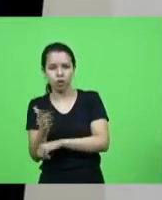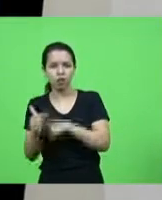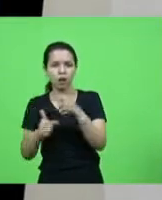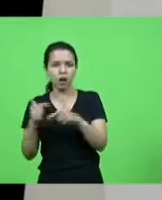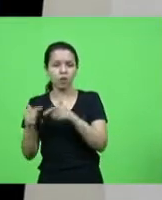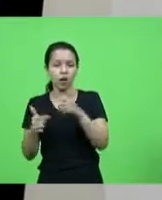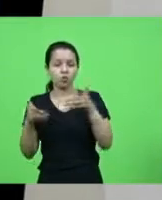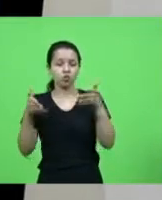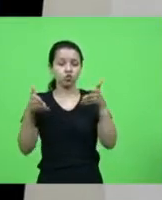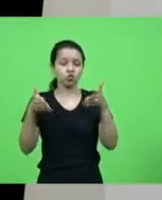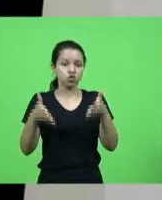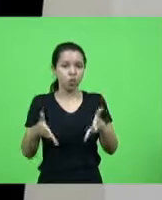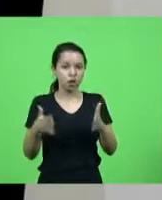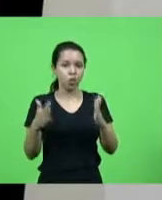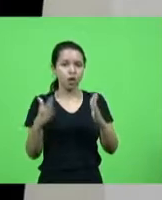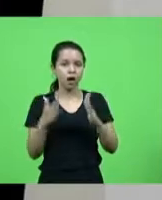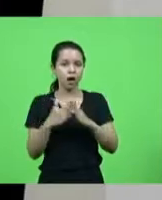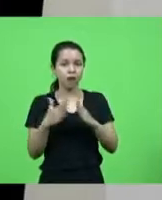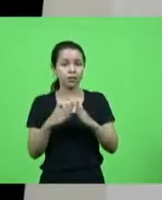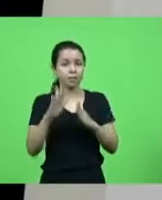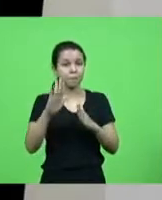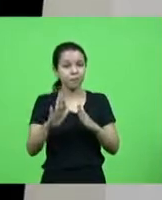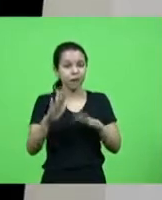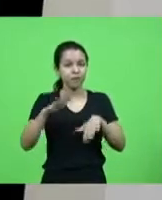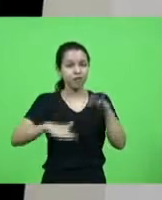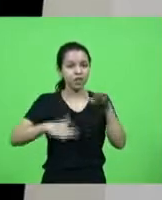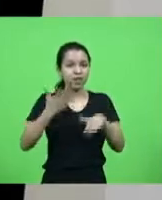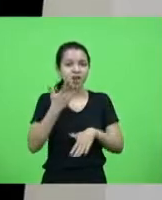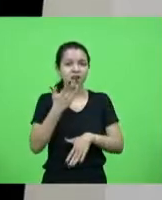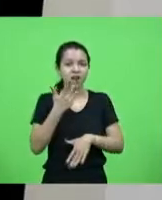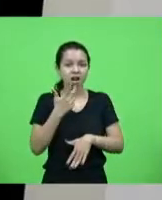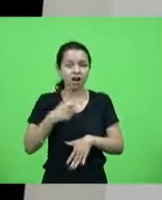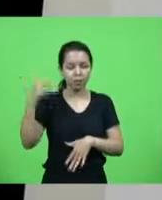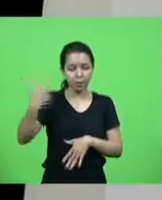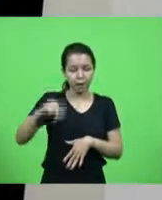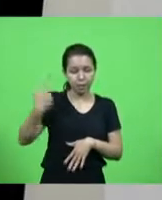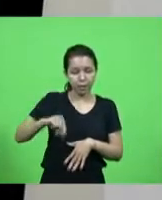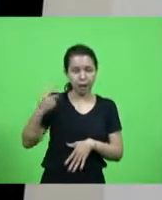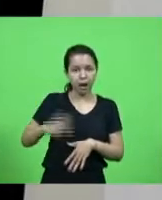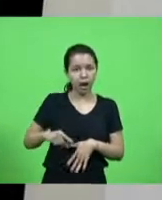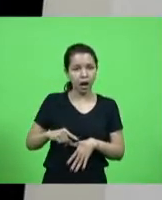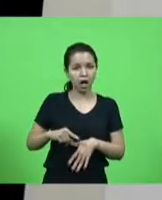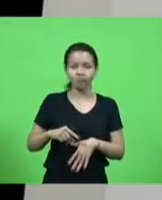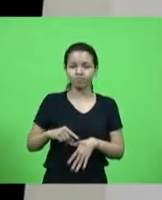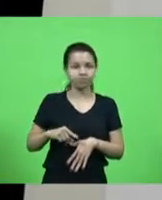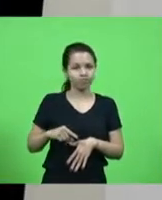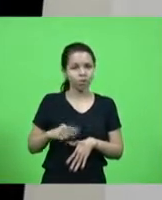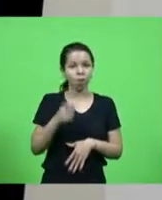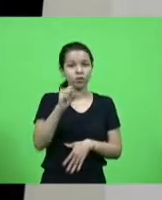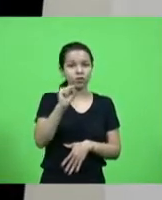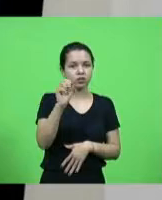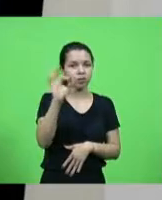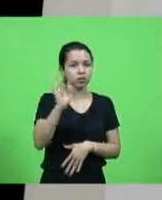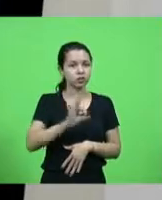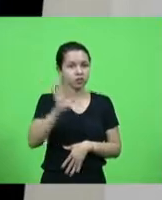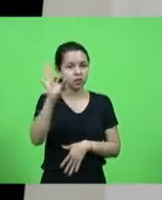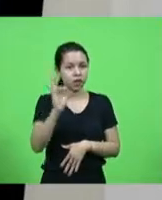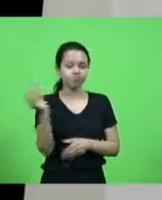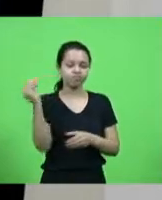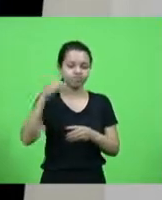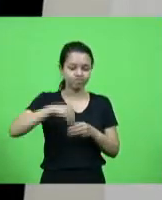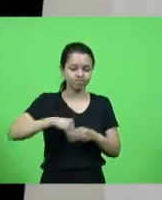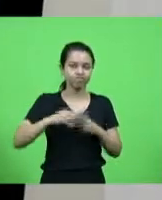só que uma criança que as vezes sofre agressão não pode dizer o mesmo foram 80% dos casos foram em